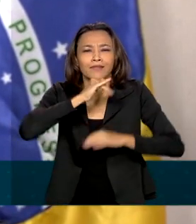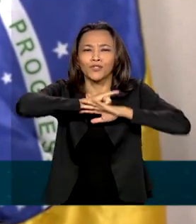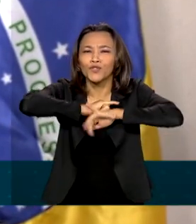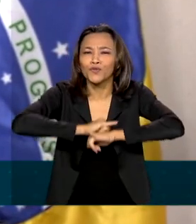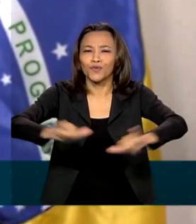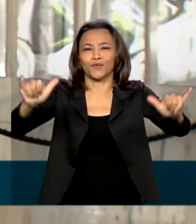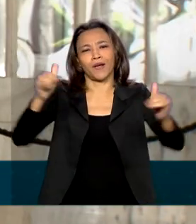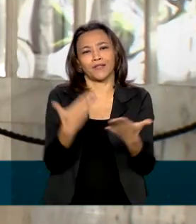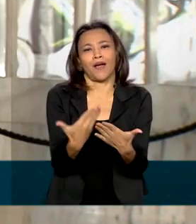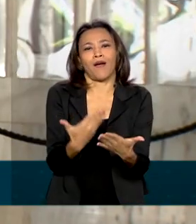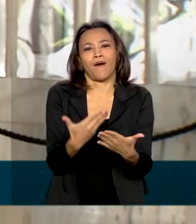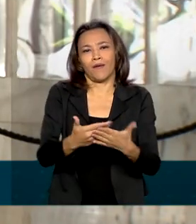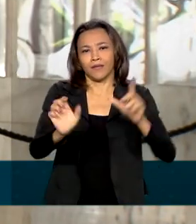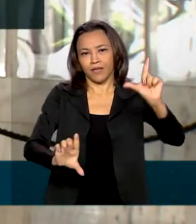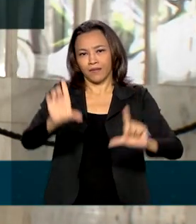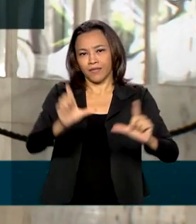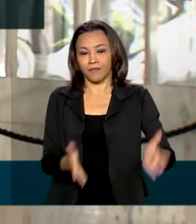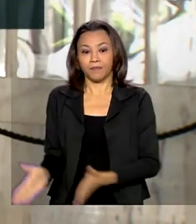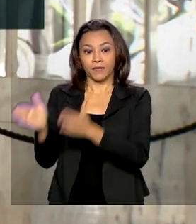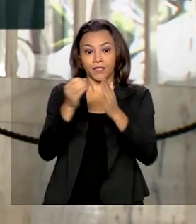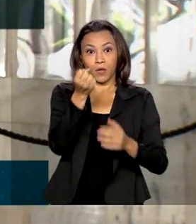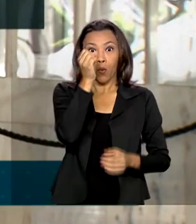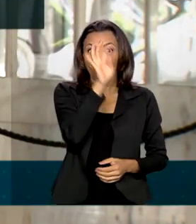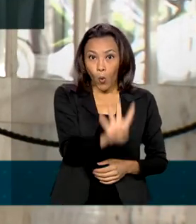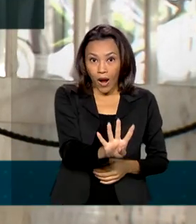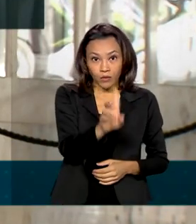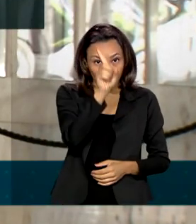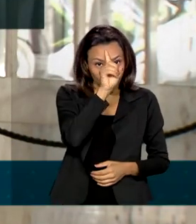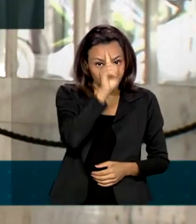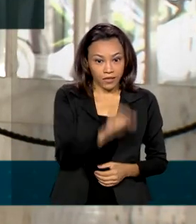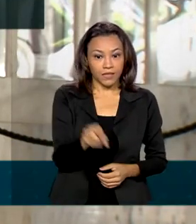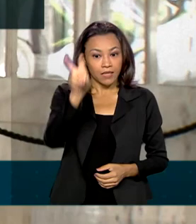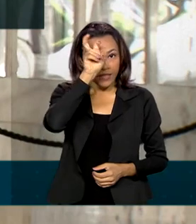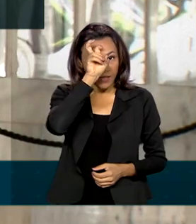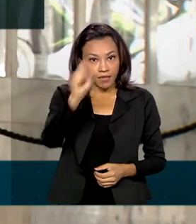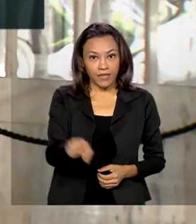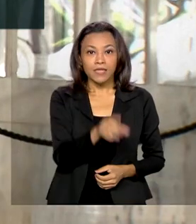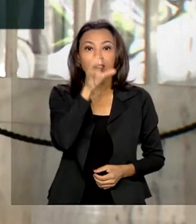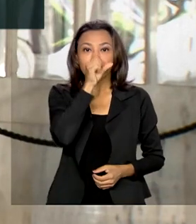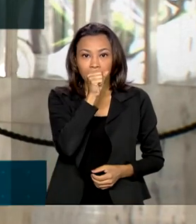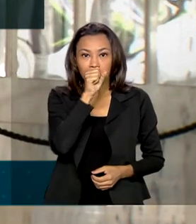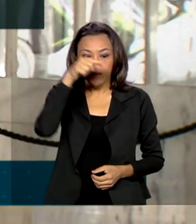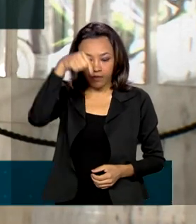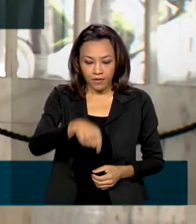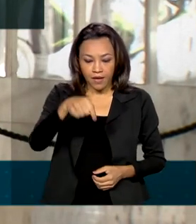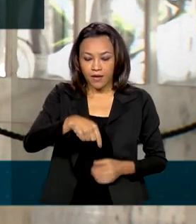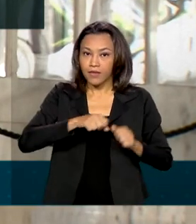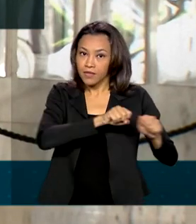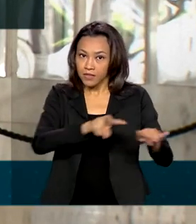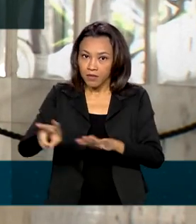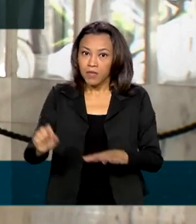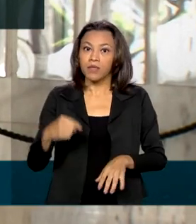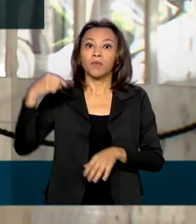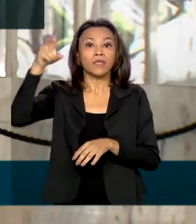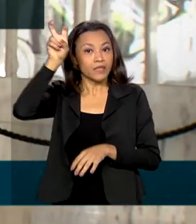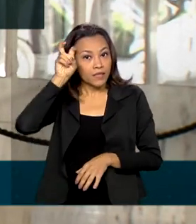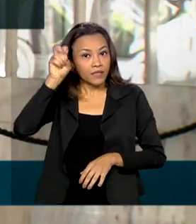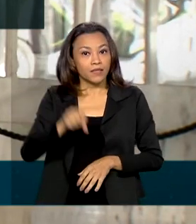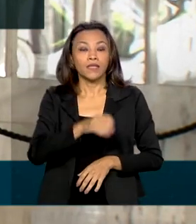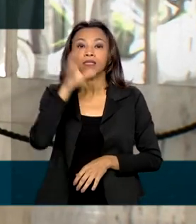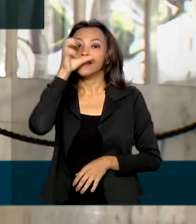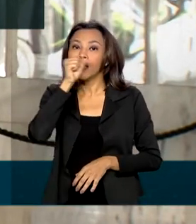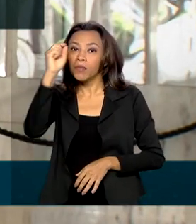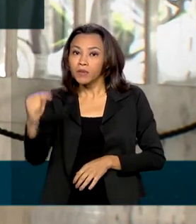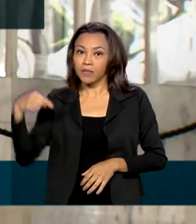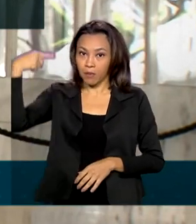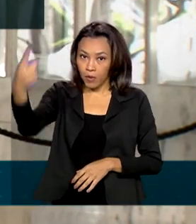essas aulas. Serão quatro dias de aulões, quinta-feira e sábado desta semana e quinta e sábado da semana que